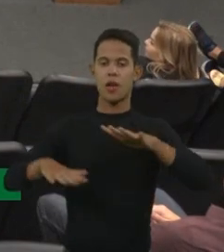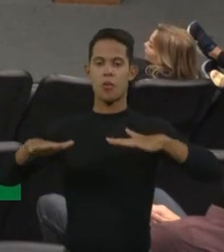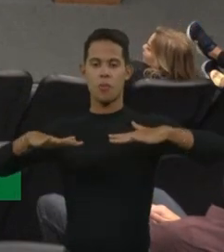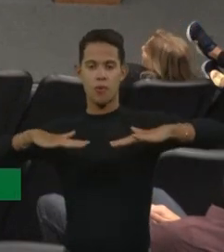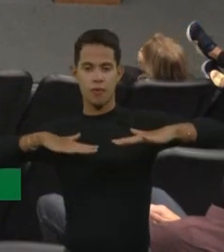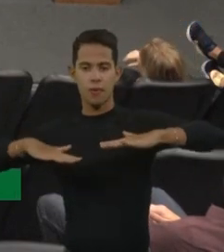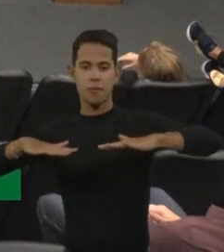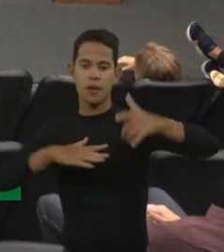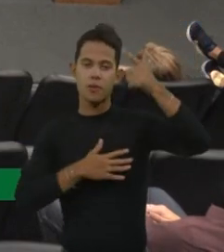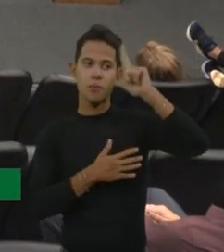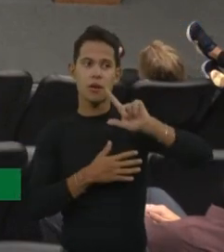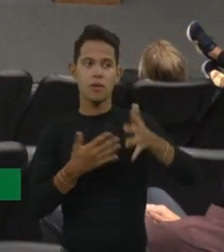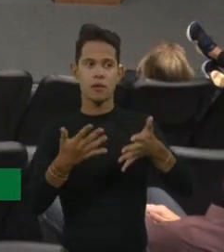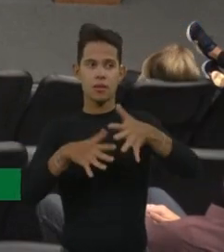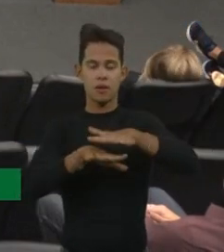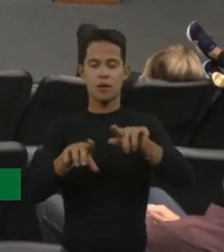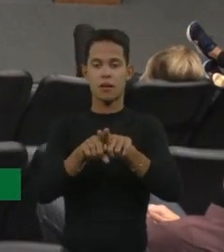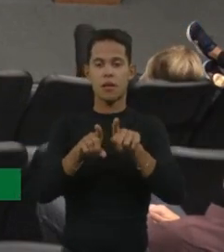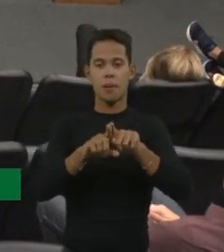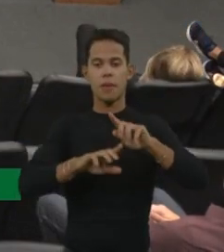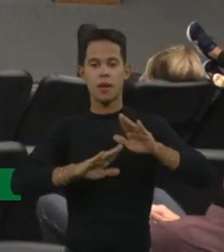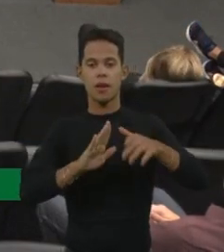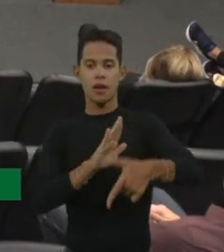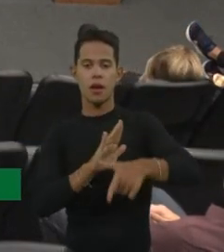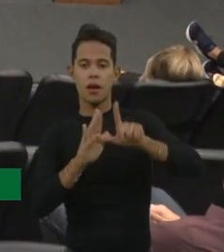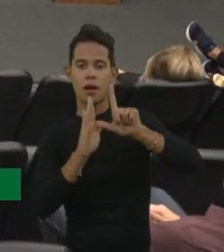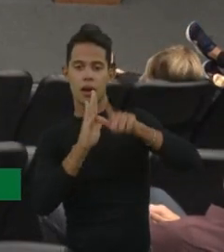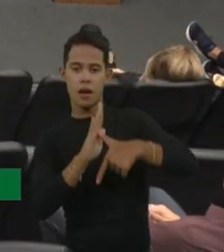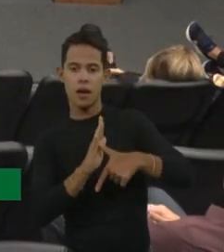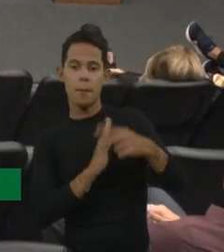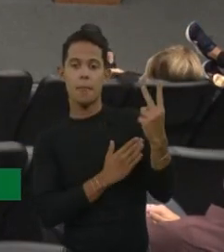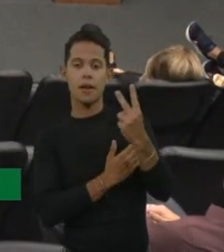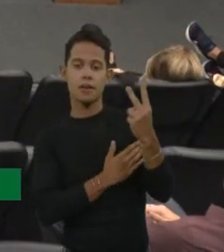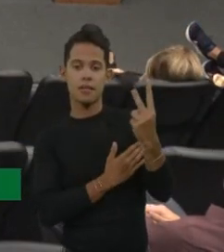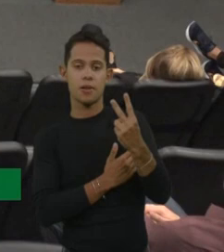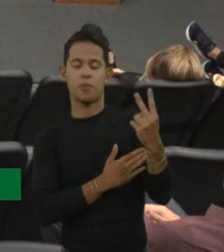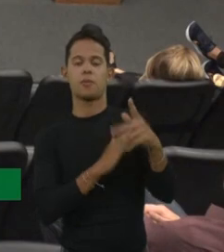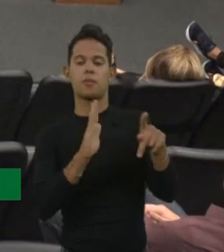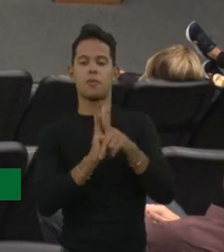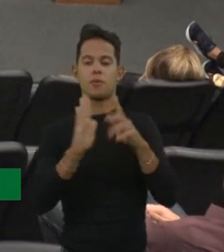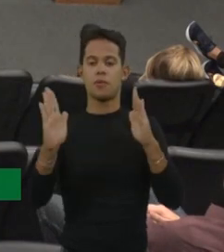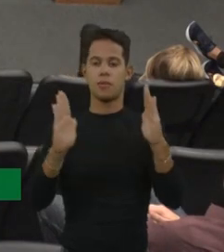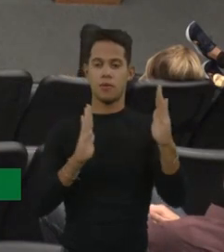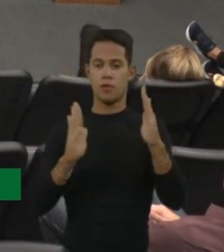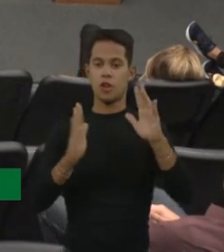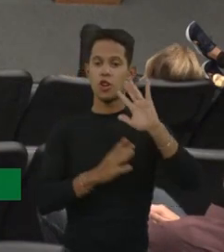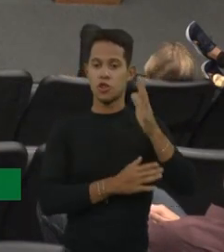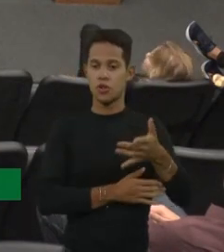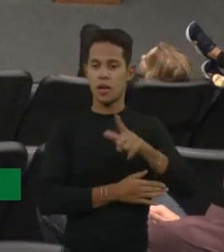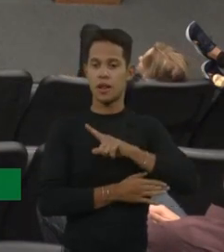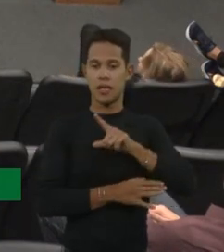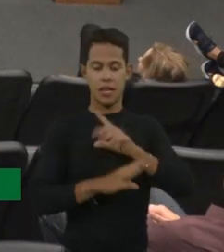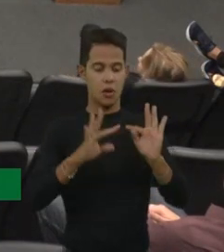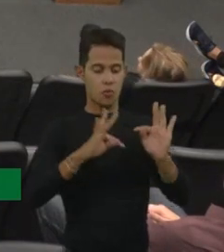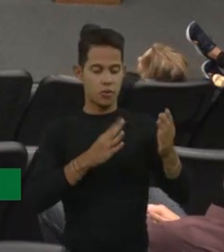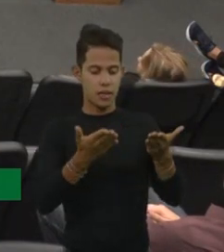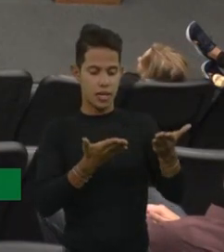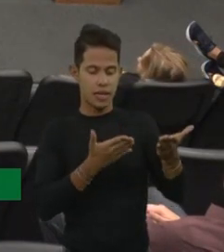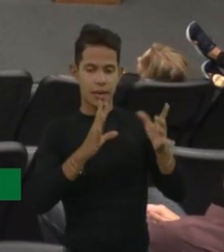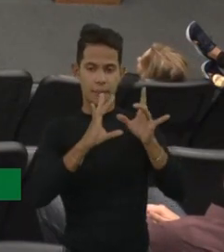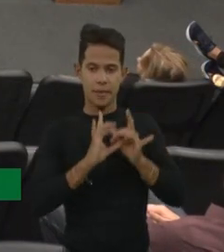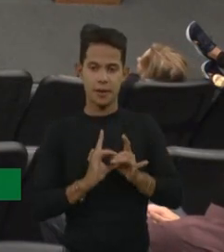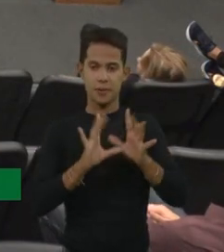incluir, né, antecipar a AME para a segunda, para a segunda etapa, né, já que a gente tem tratamento disponível que a criança,